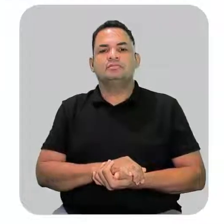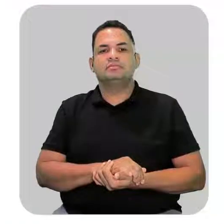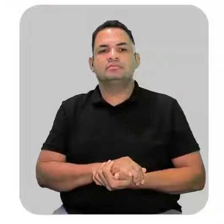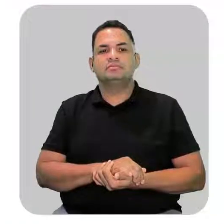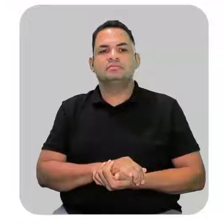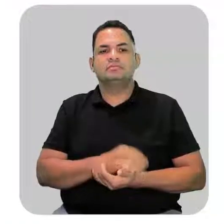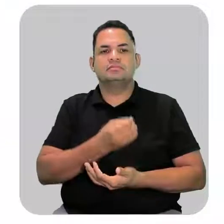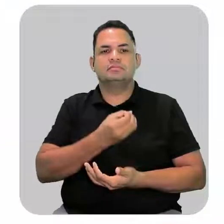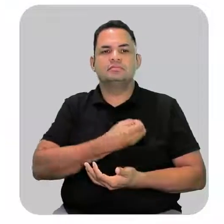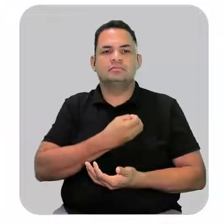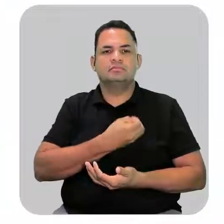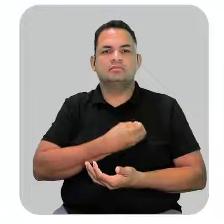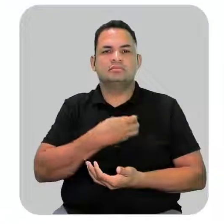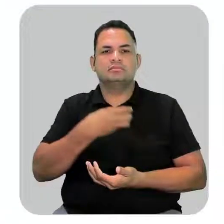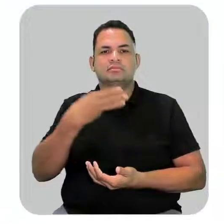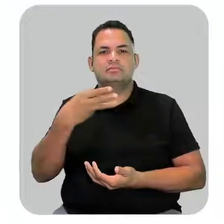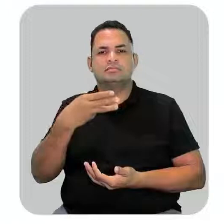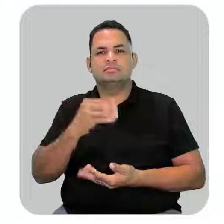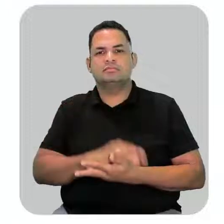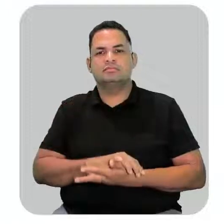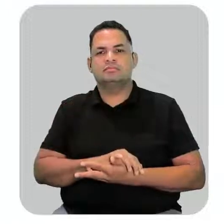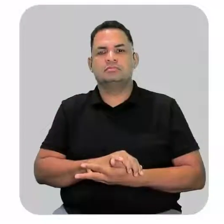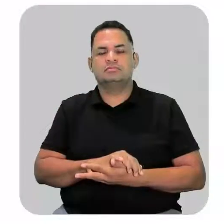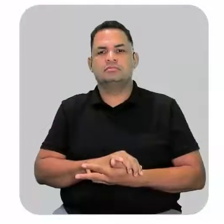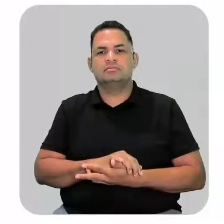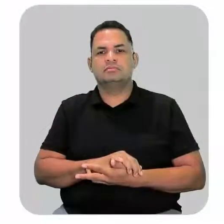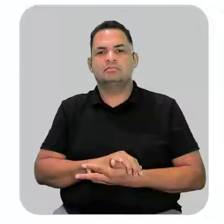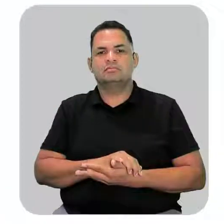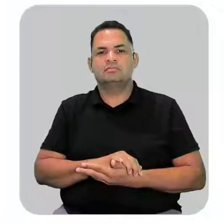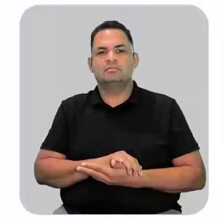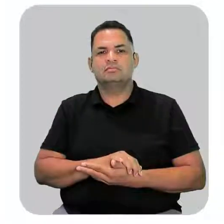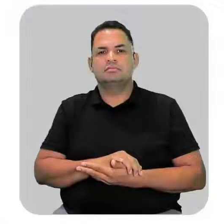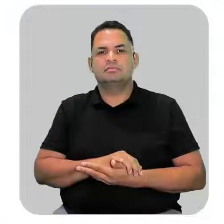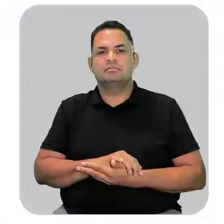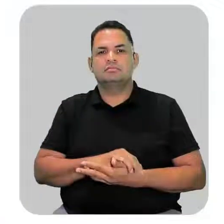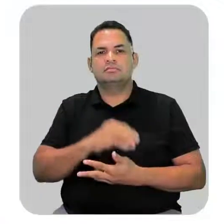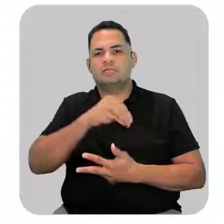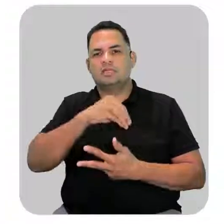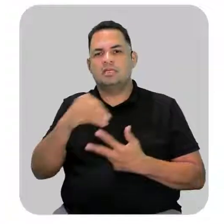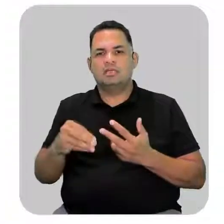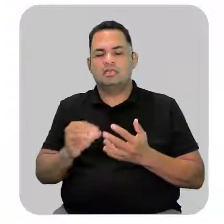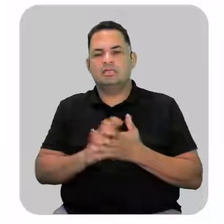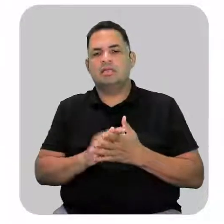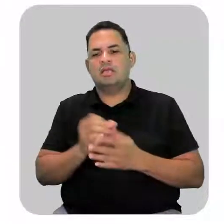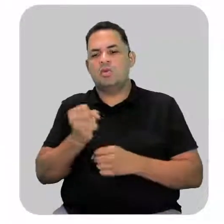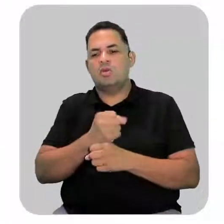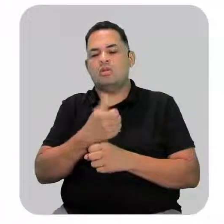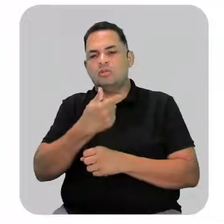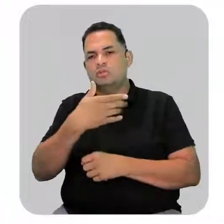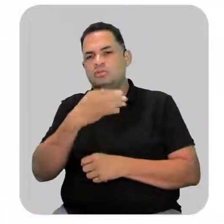Questão número 3. Questão do Enem de 2012.